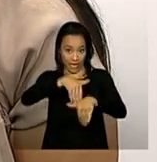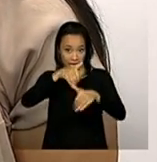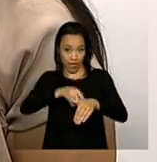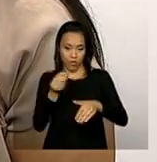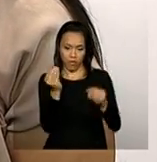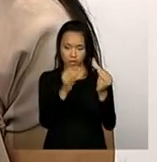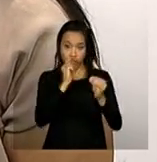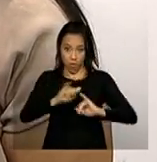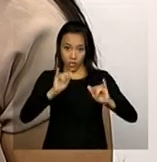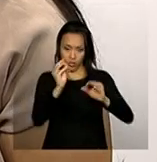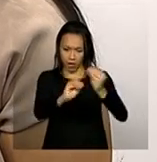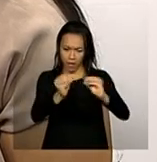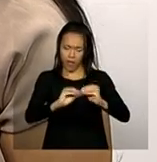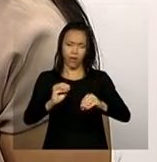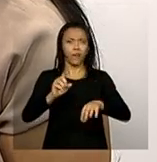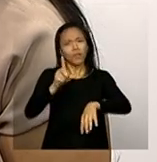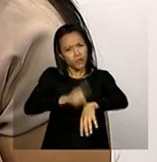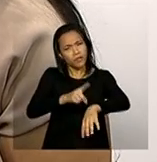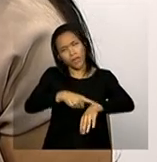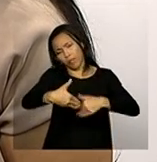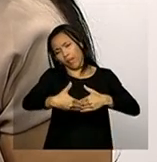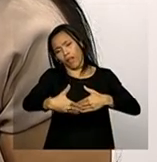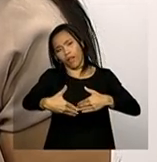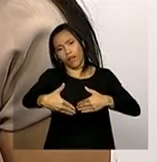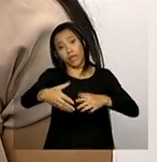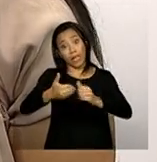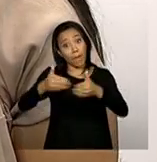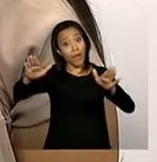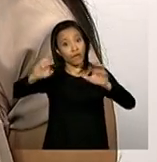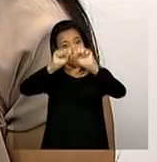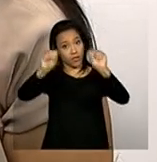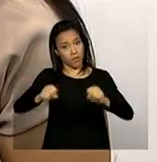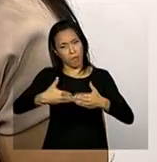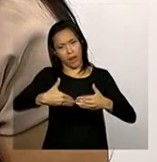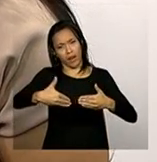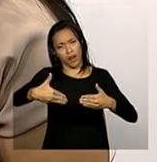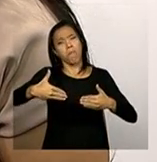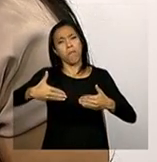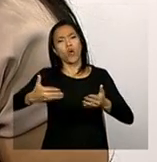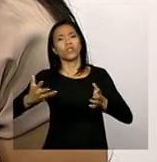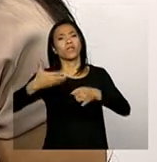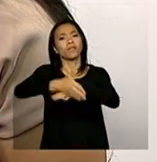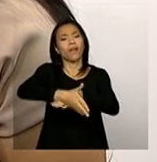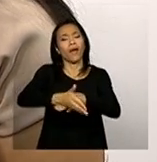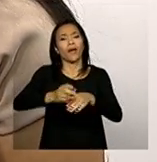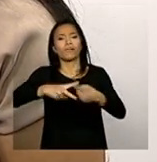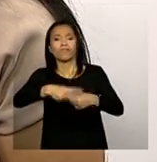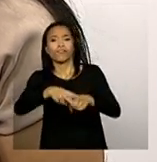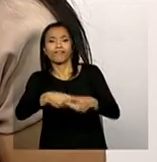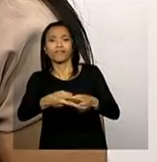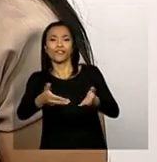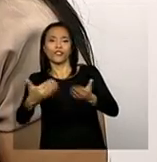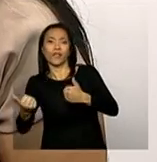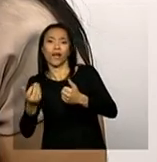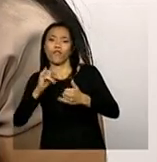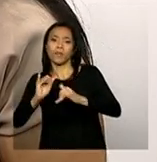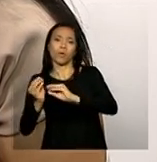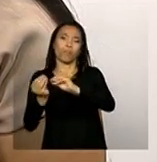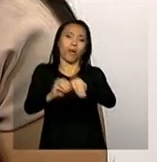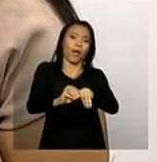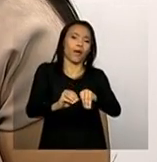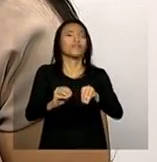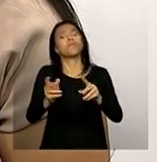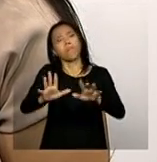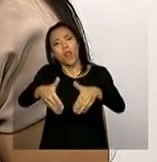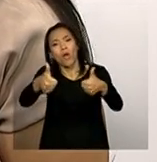sim, a qualquer tempo desse período que está aberto o sistema, entrar e fazer algum procedimento de alteração, de correção,